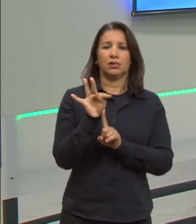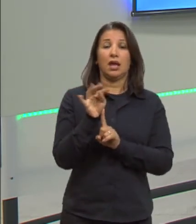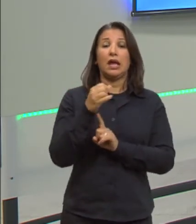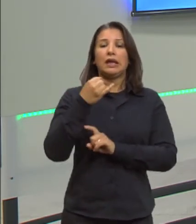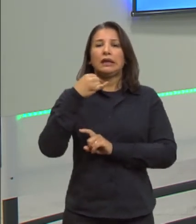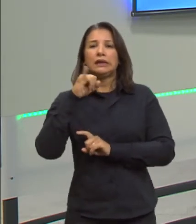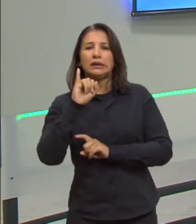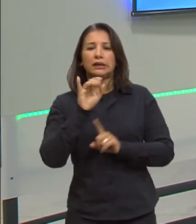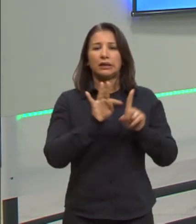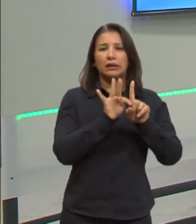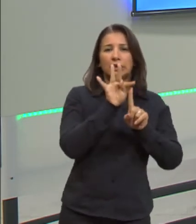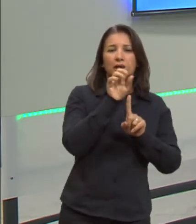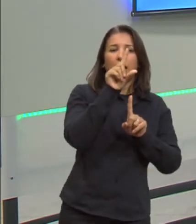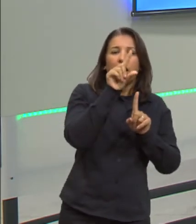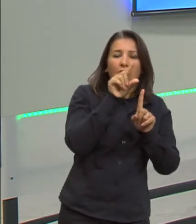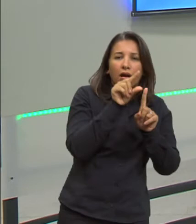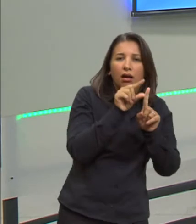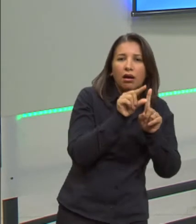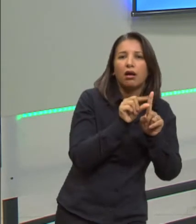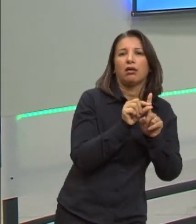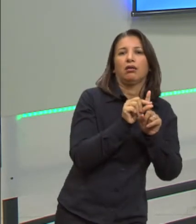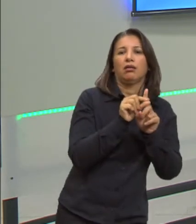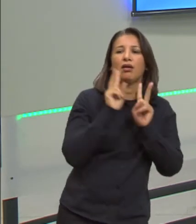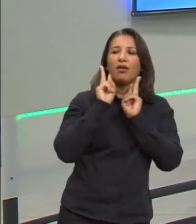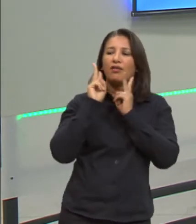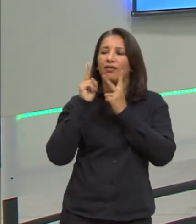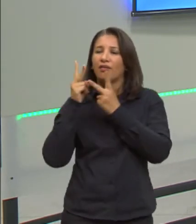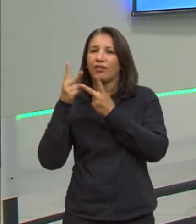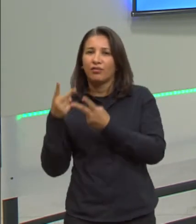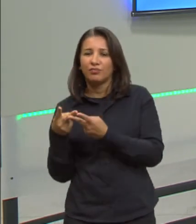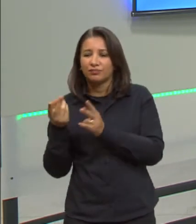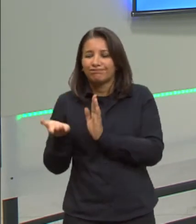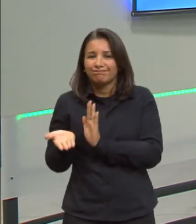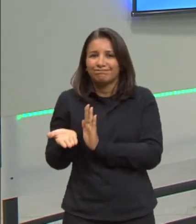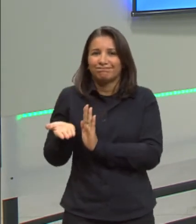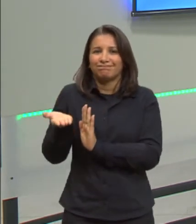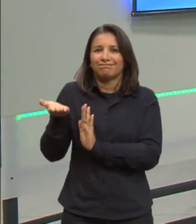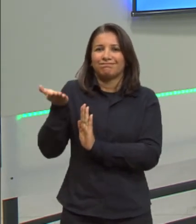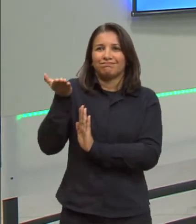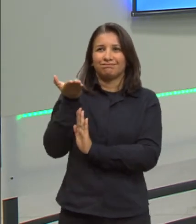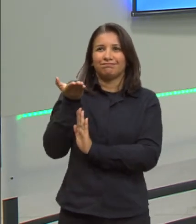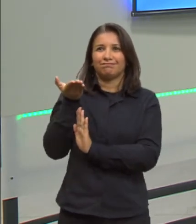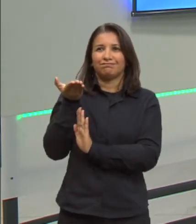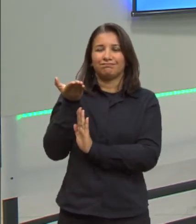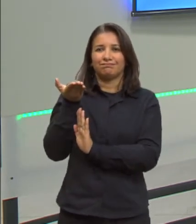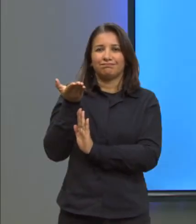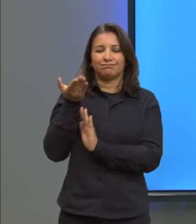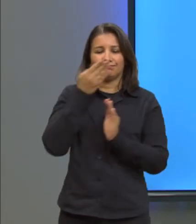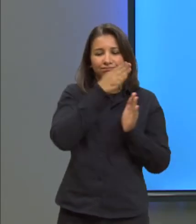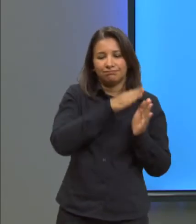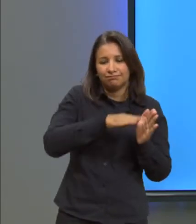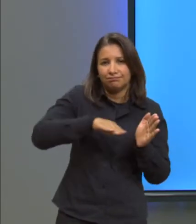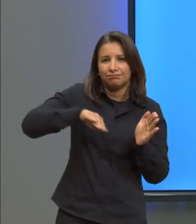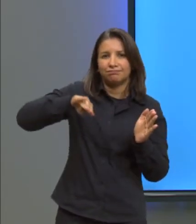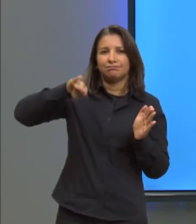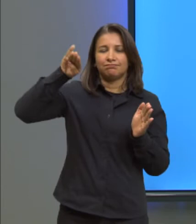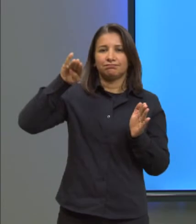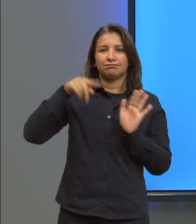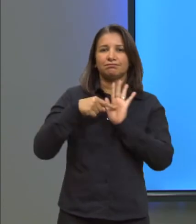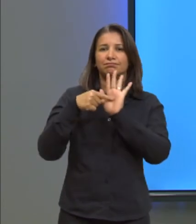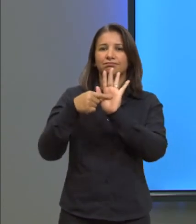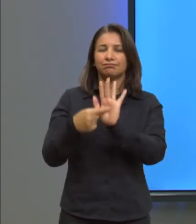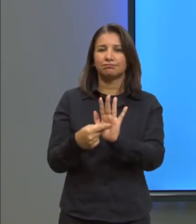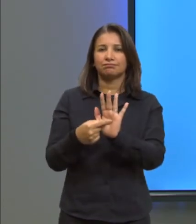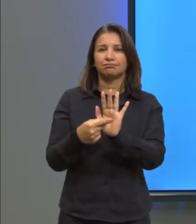temperatura estiver diminuindo? O volume está aumentando, essa curva aqui a partir desse ponto está indo para cima no volume, certo?